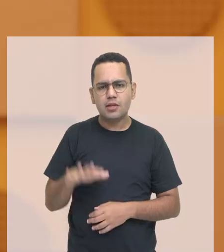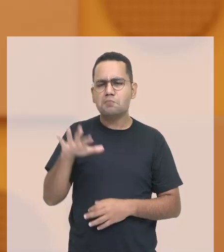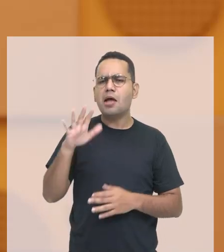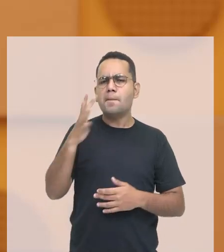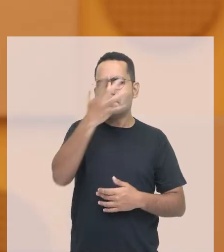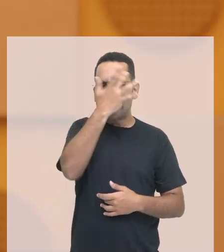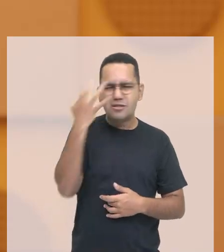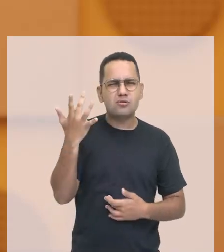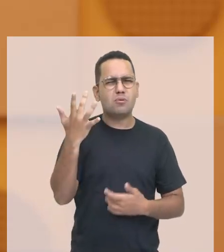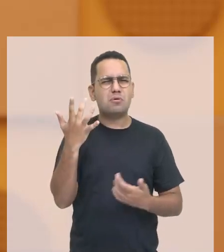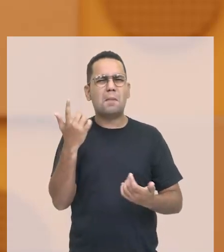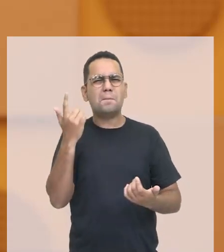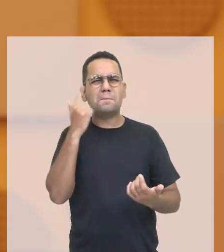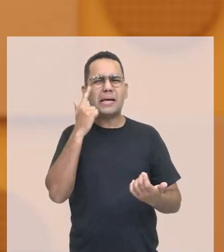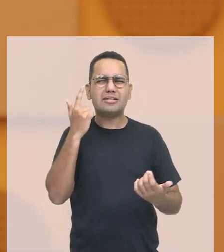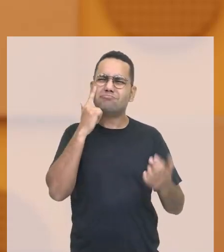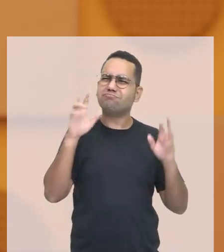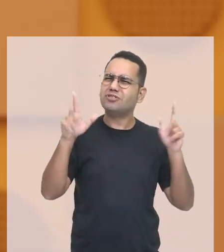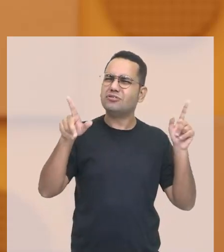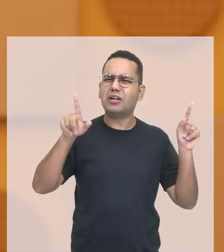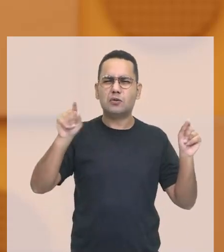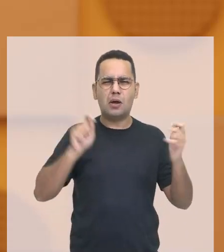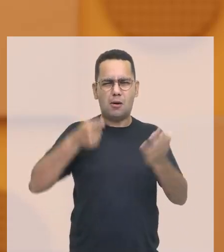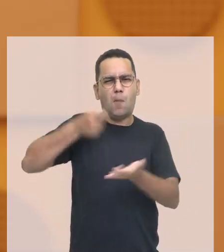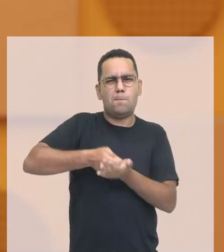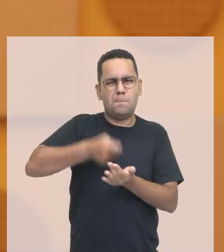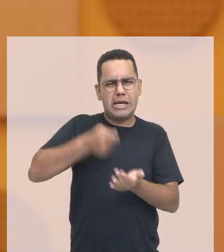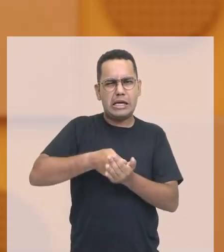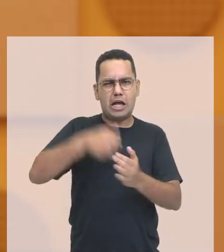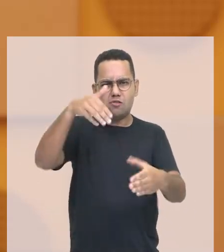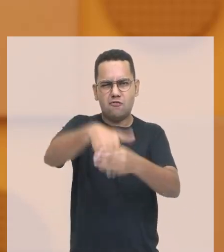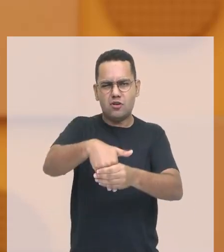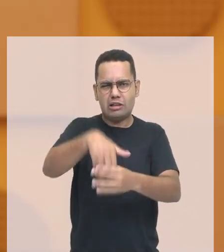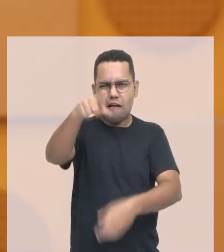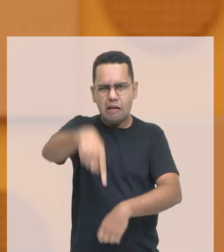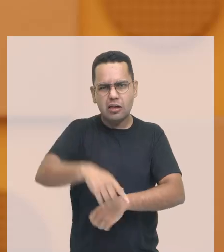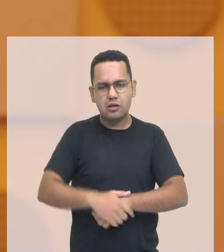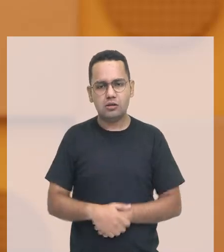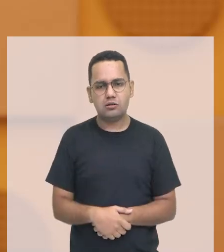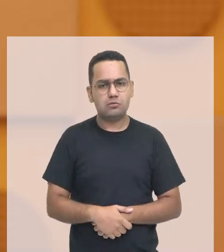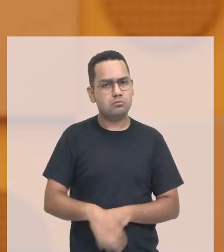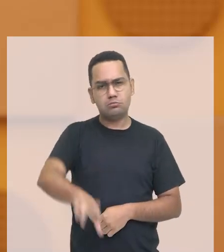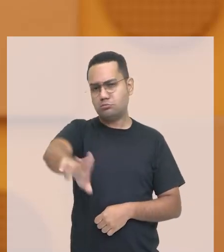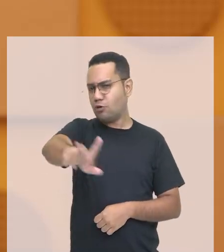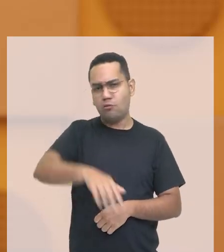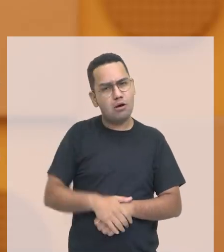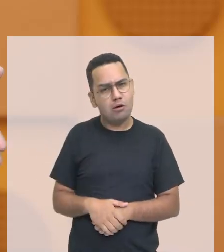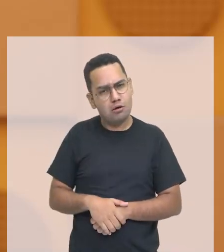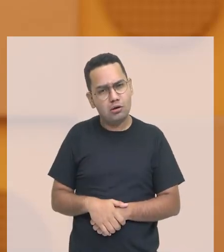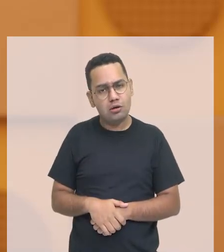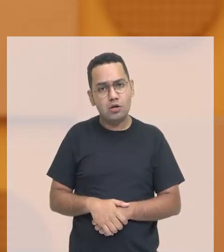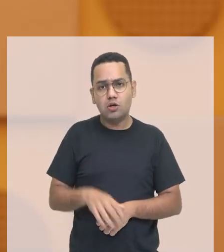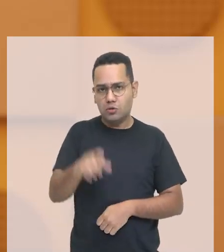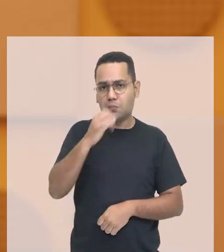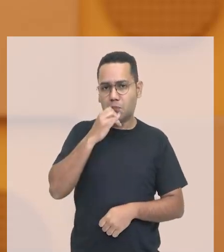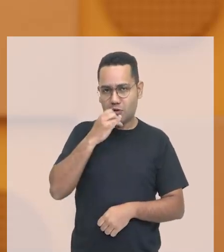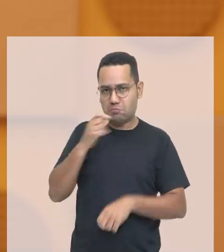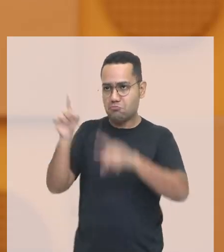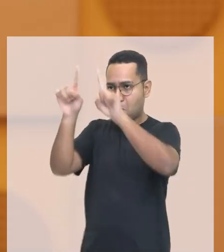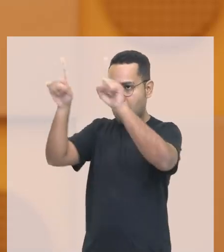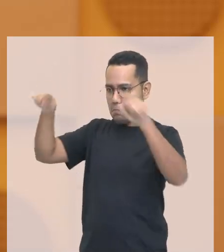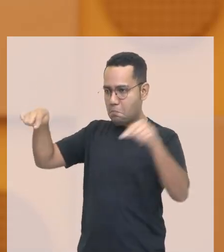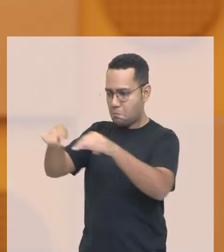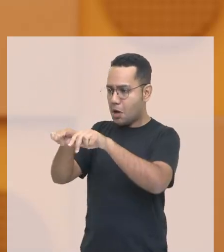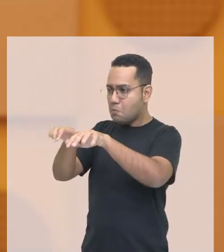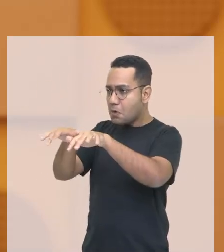votar em um candidato. Gente, você não é obrigado a votar em ninguém. Você pode inclusive ir na urna anular seu voto é um direito seu não é